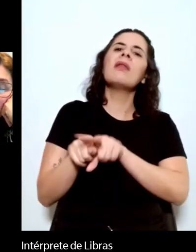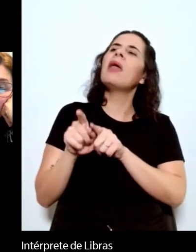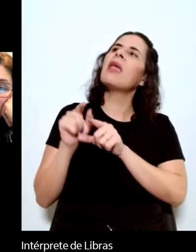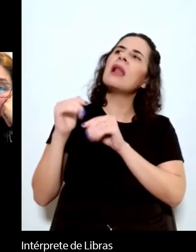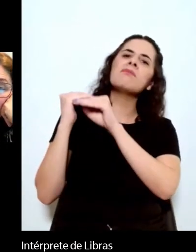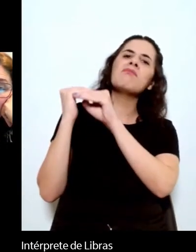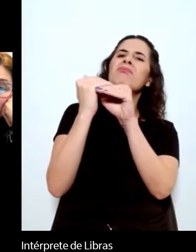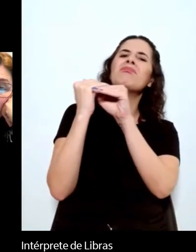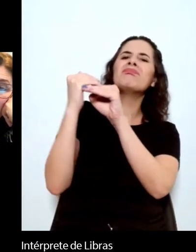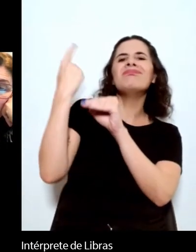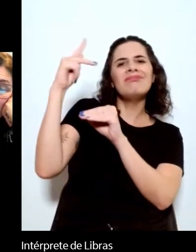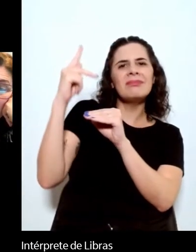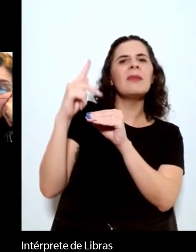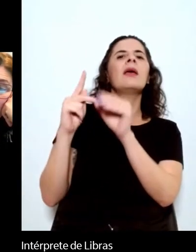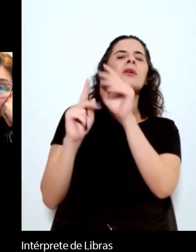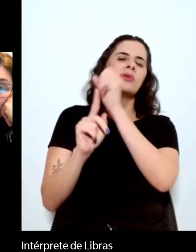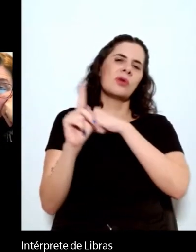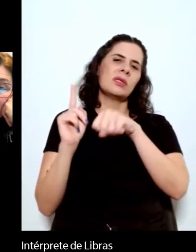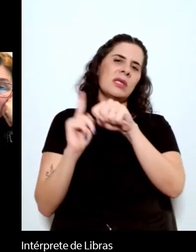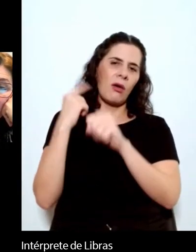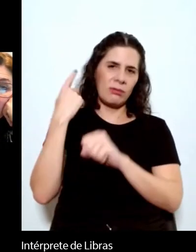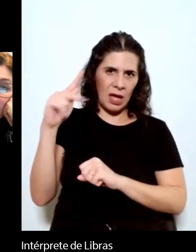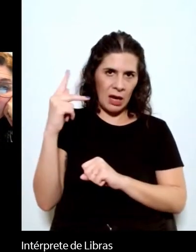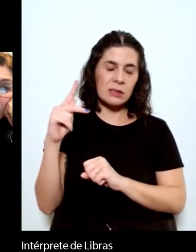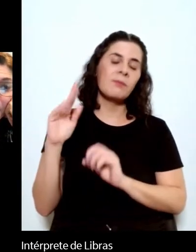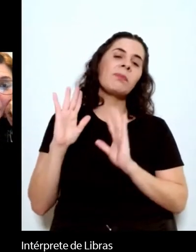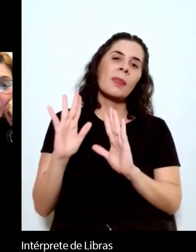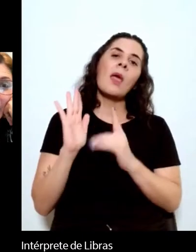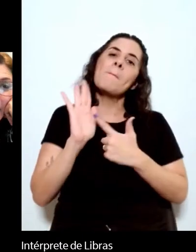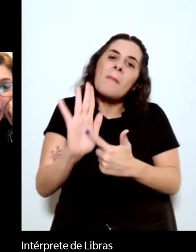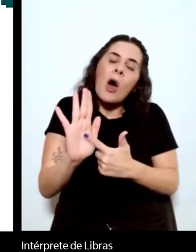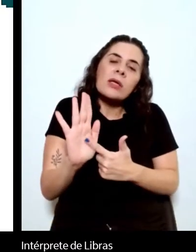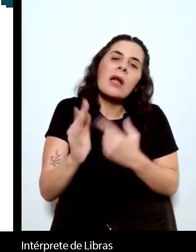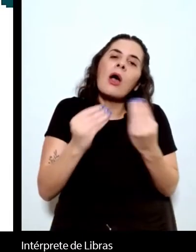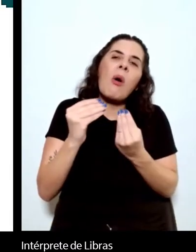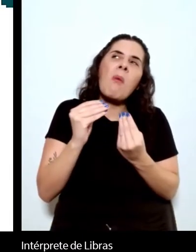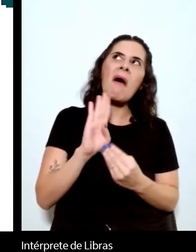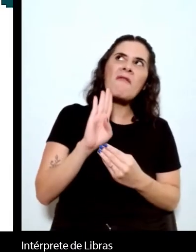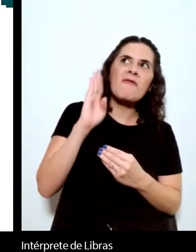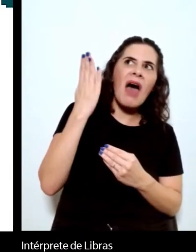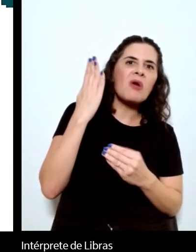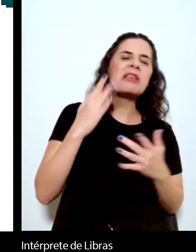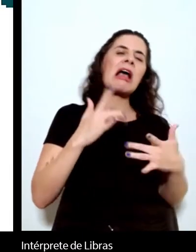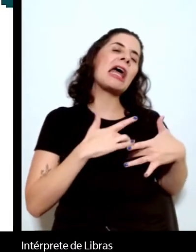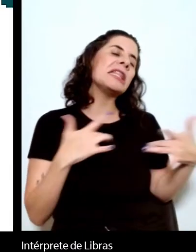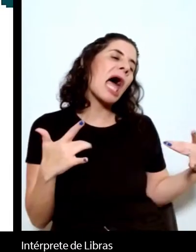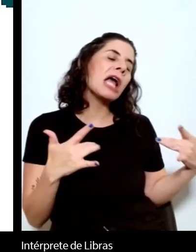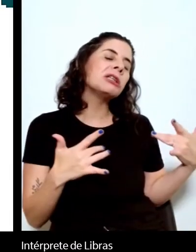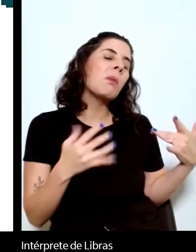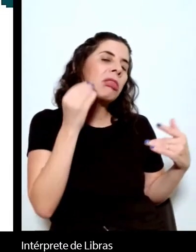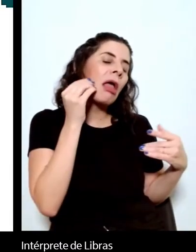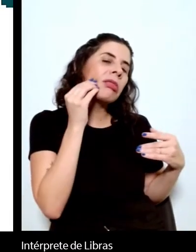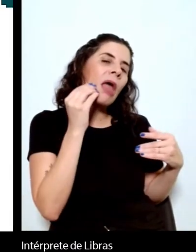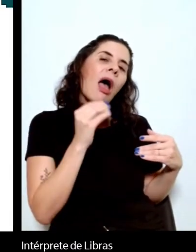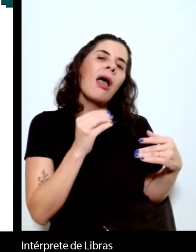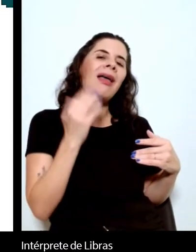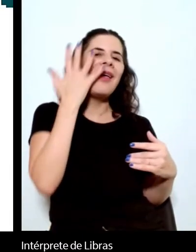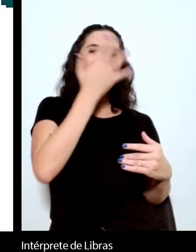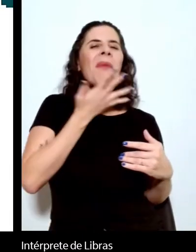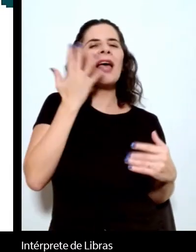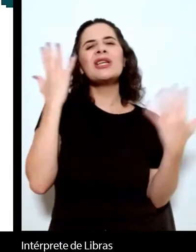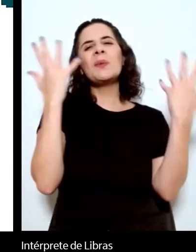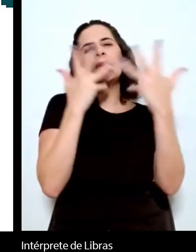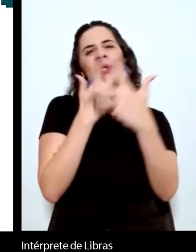uma vez que usam isso para mostrar uma falsa caridade para sustentar sua própria imagem,